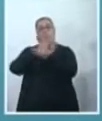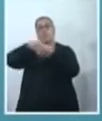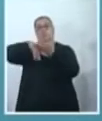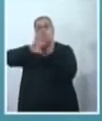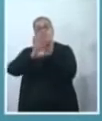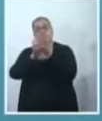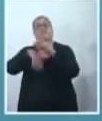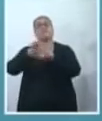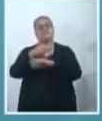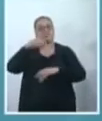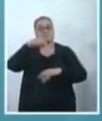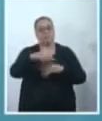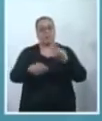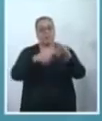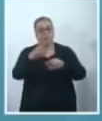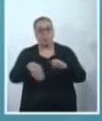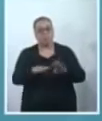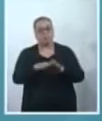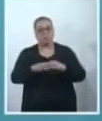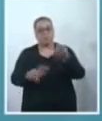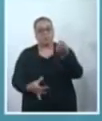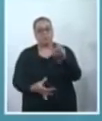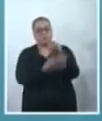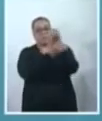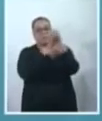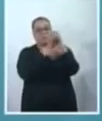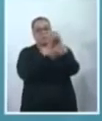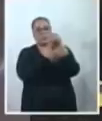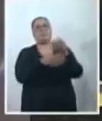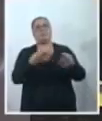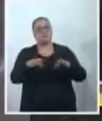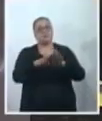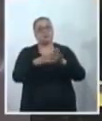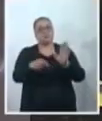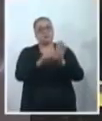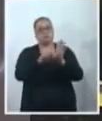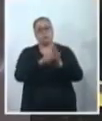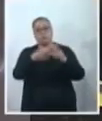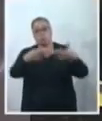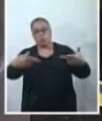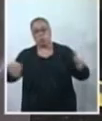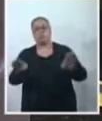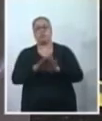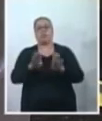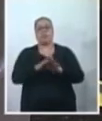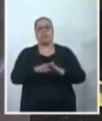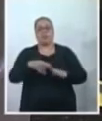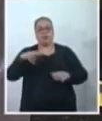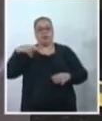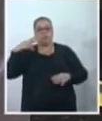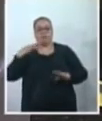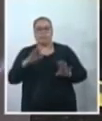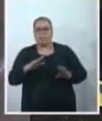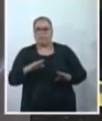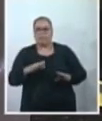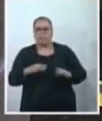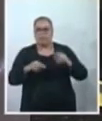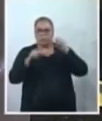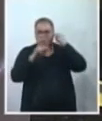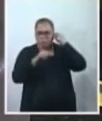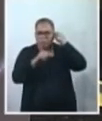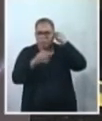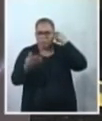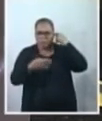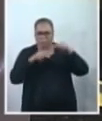e Comércio, Comissão de Segurança Pública, de políticas sobre drogas e outras também. Vereadora, rapidamente, vocês estão com um